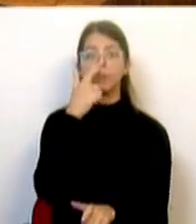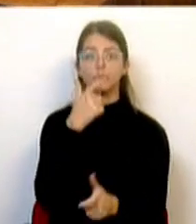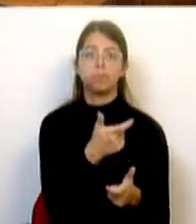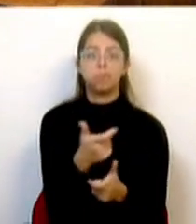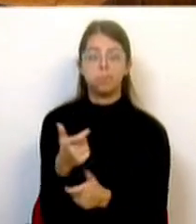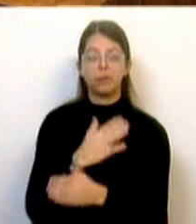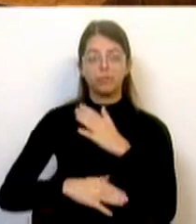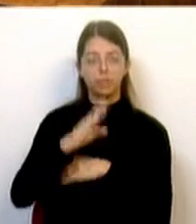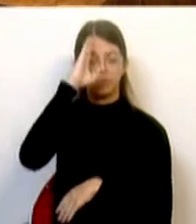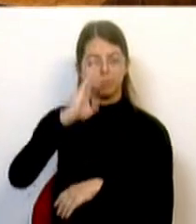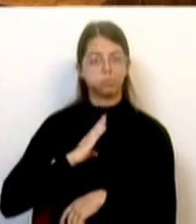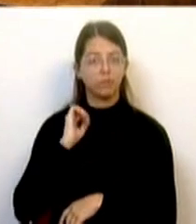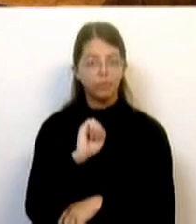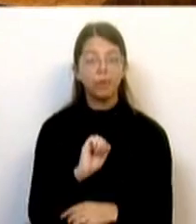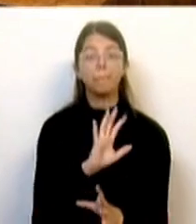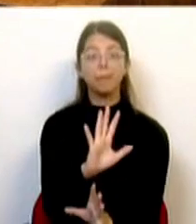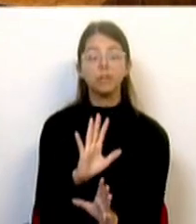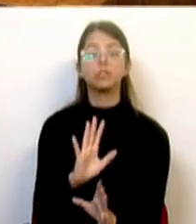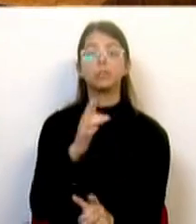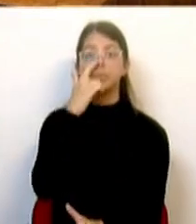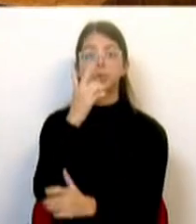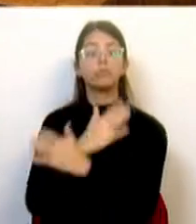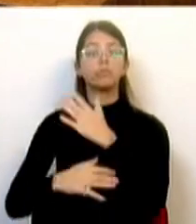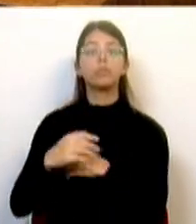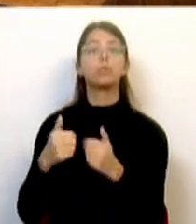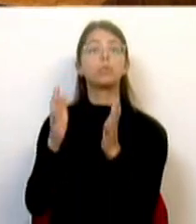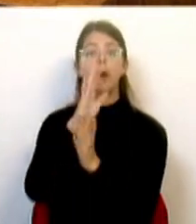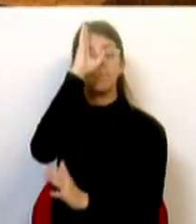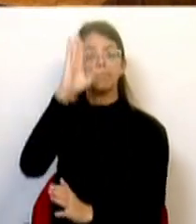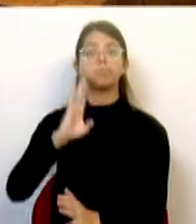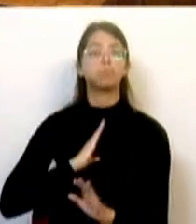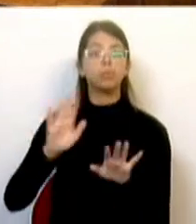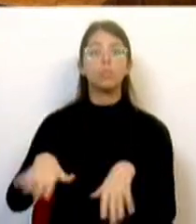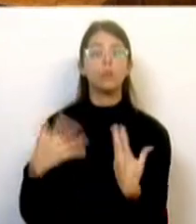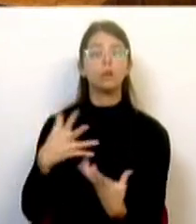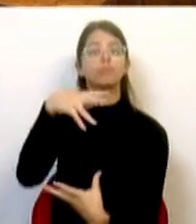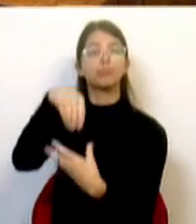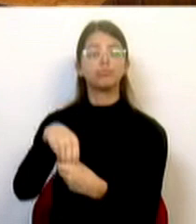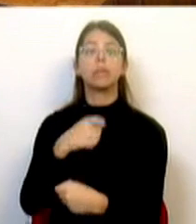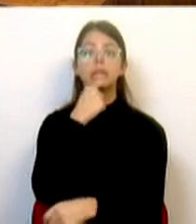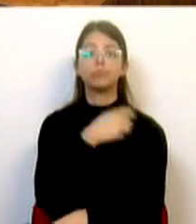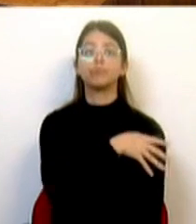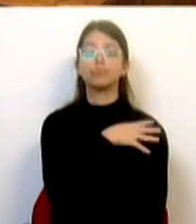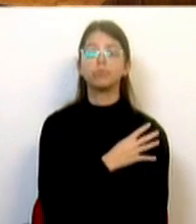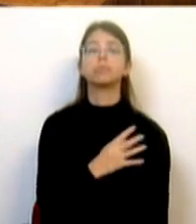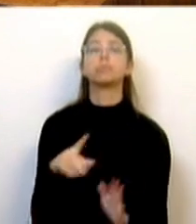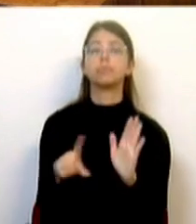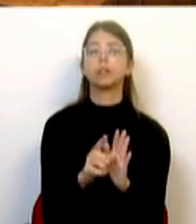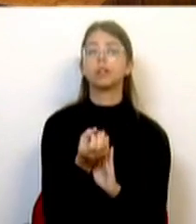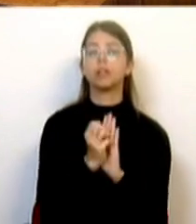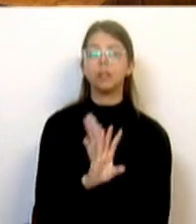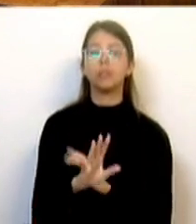deficientes militares, mas a todos os deficientes das Forças Armadas que foram graduados nos termos do Decreto-Lei